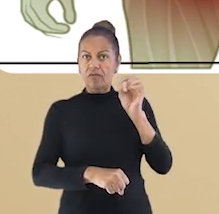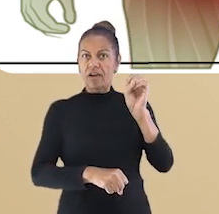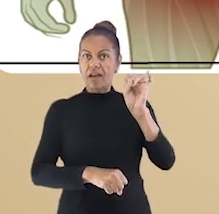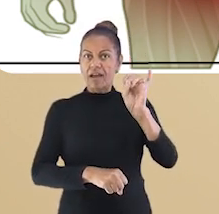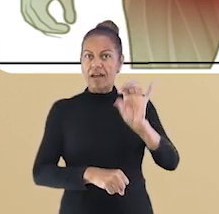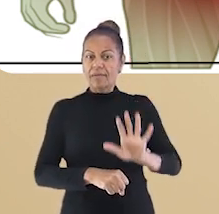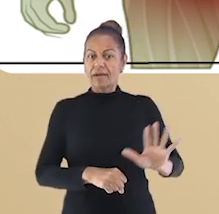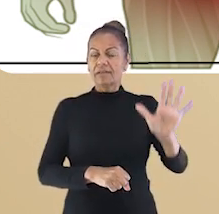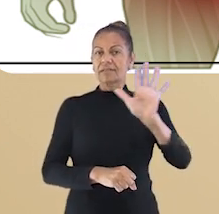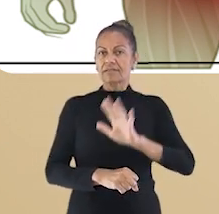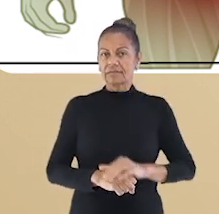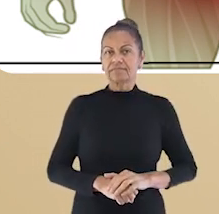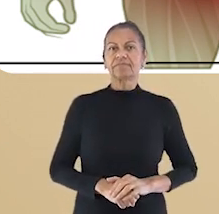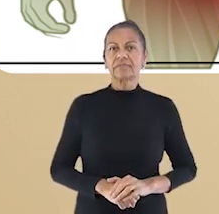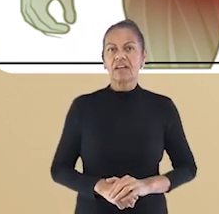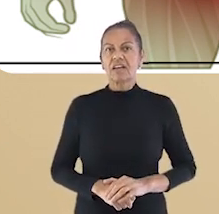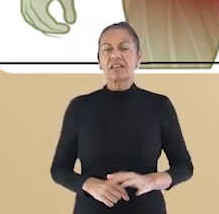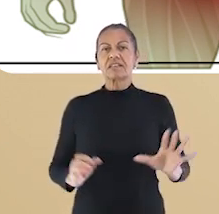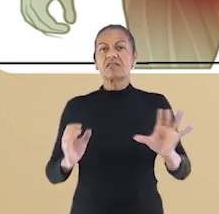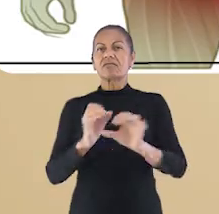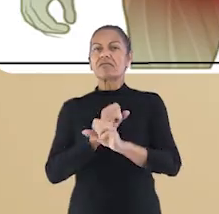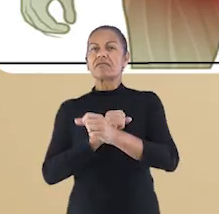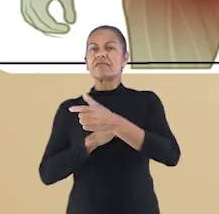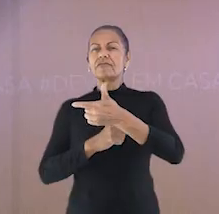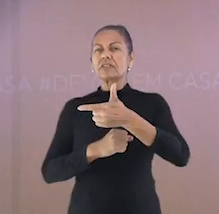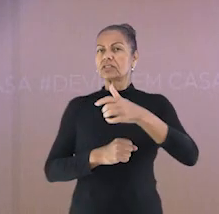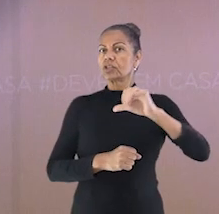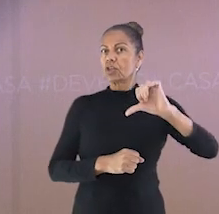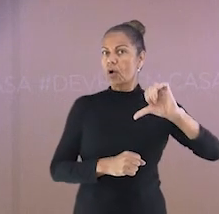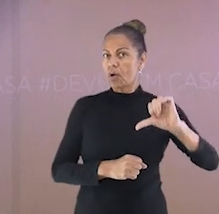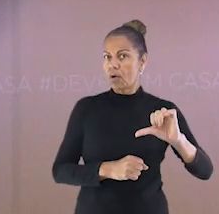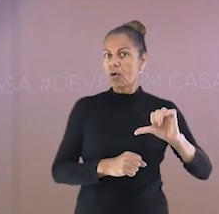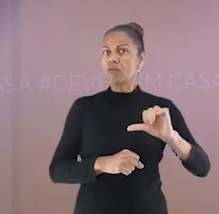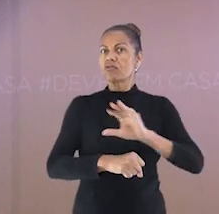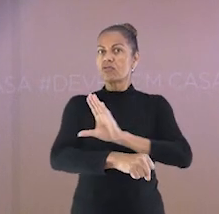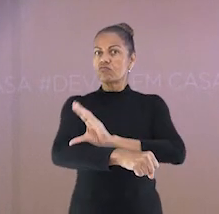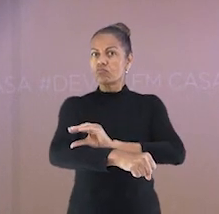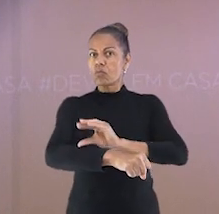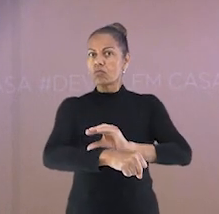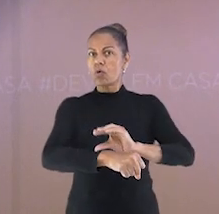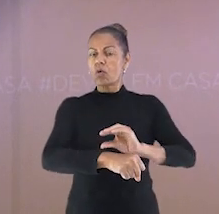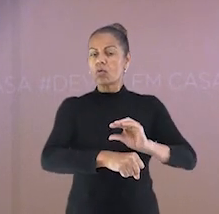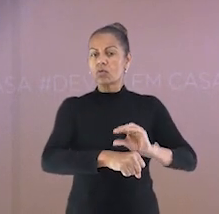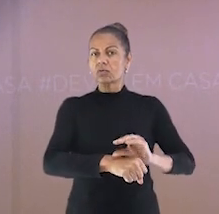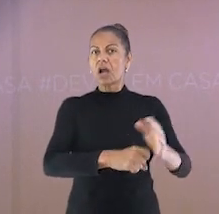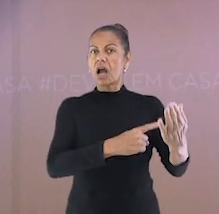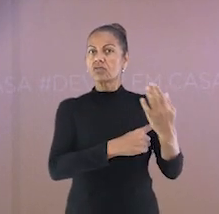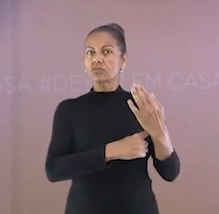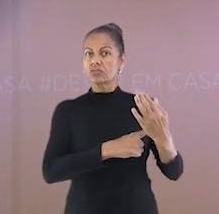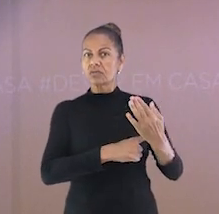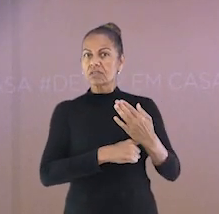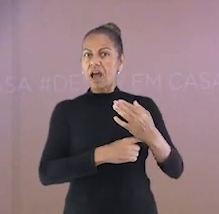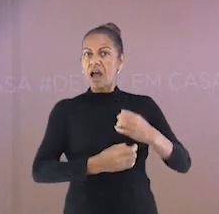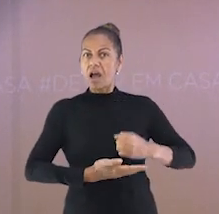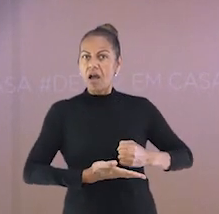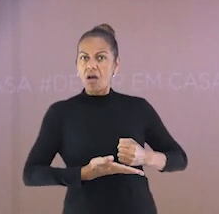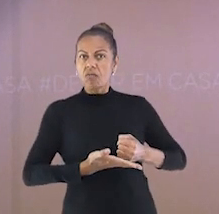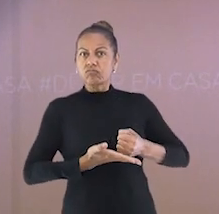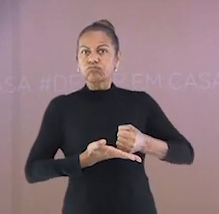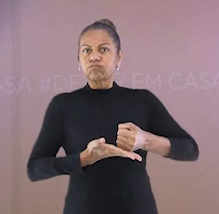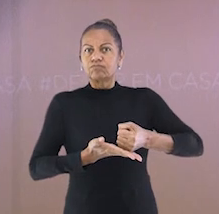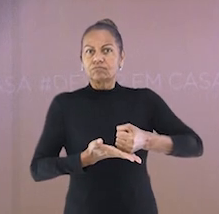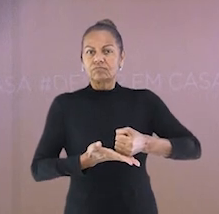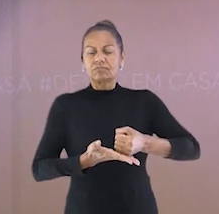Eu já vou falar. São 29 pares de músculos, que tem como função suportar o complexo longo pélvico